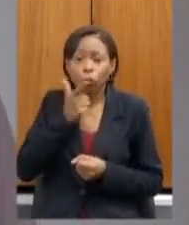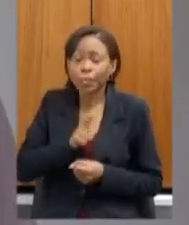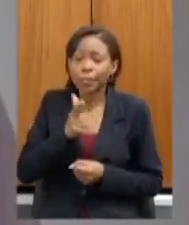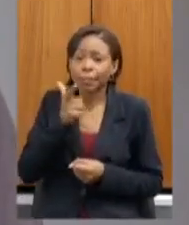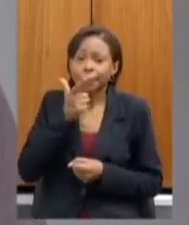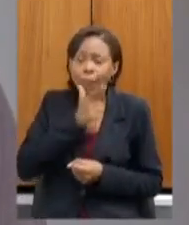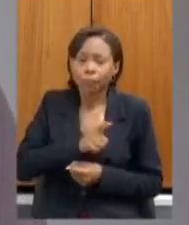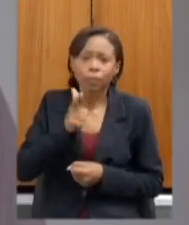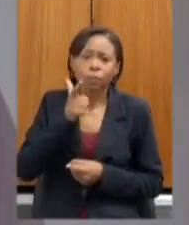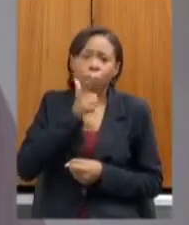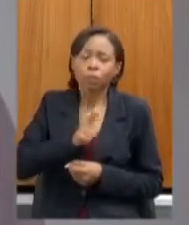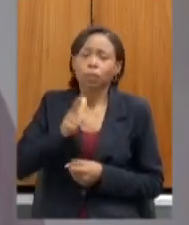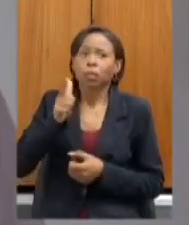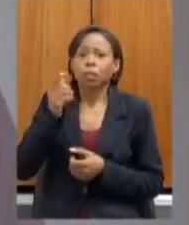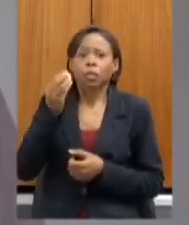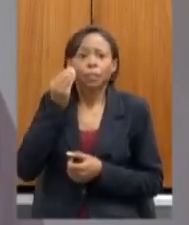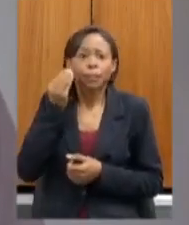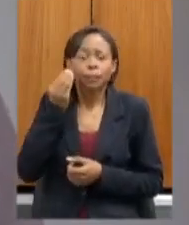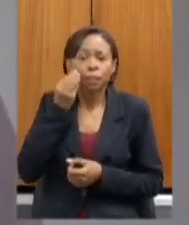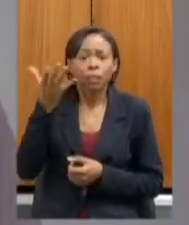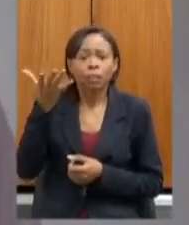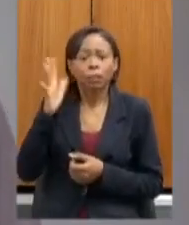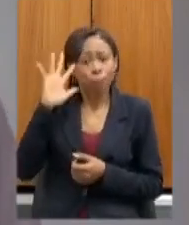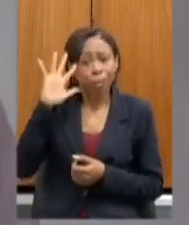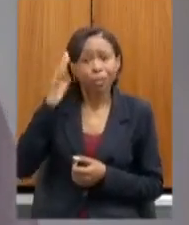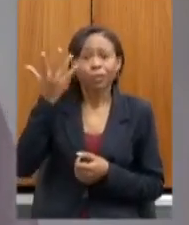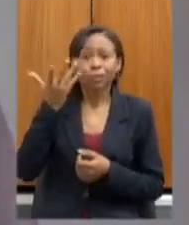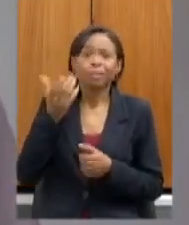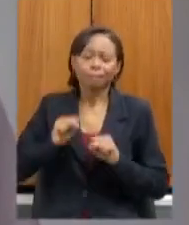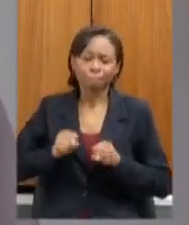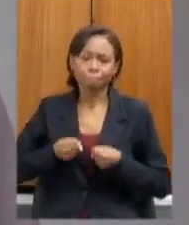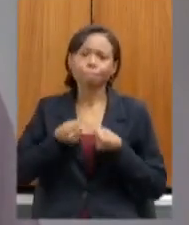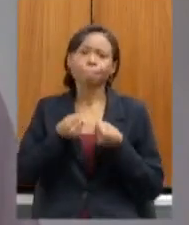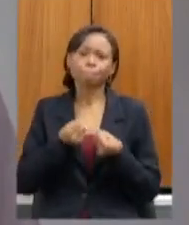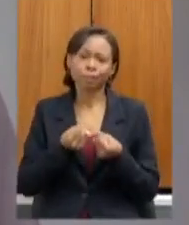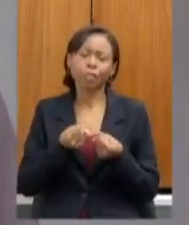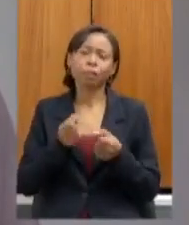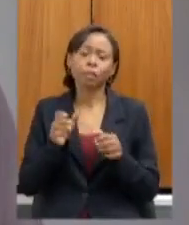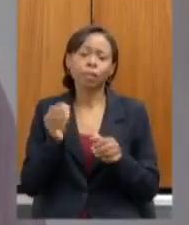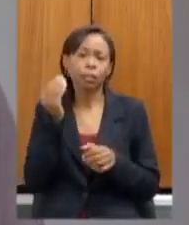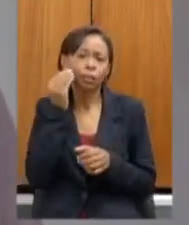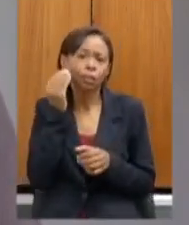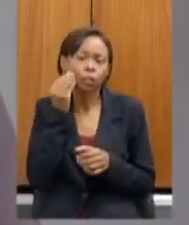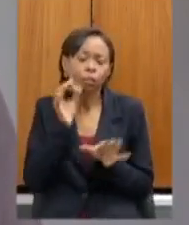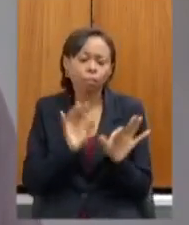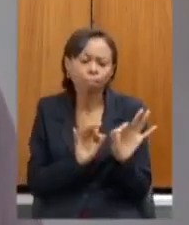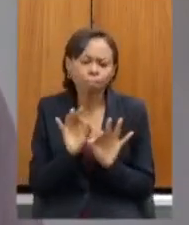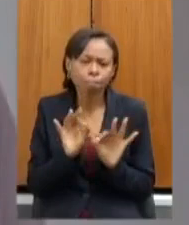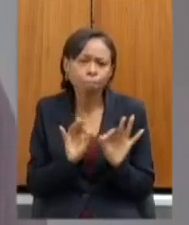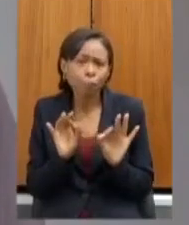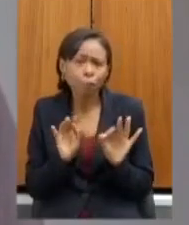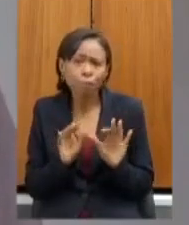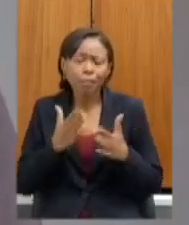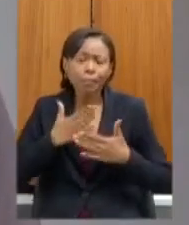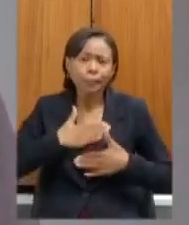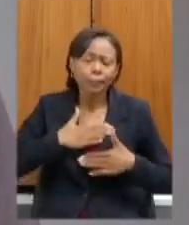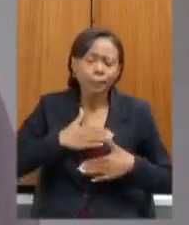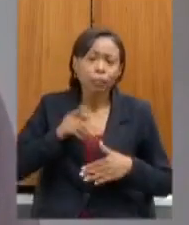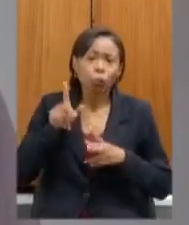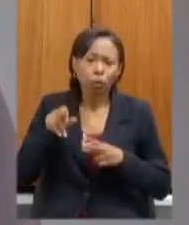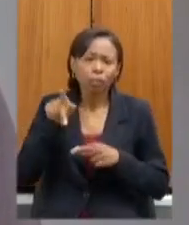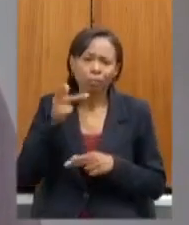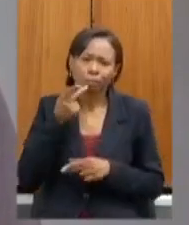dúvida que também de uma forma um esforço para que isso seja feito da forma mais harmônica como a senhora colocou sobre essa falta de